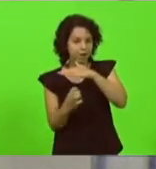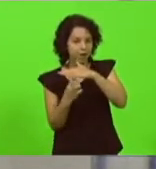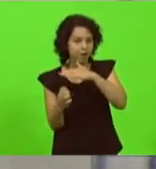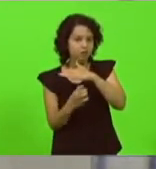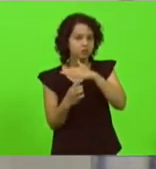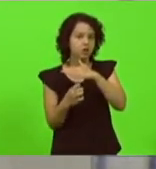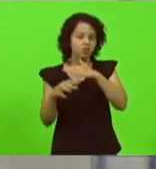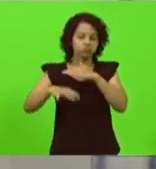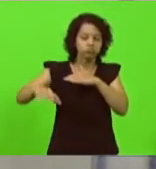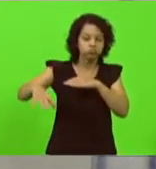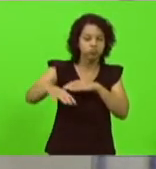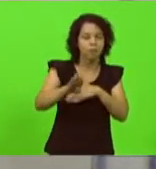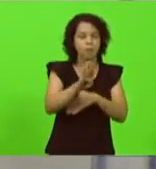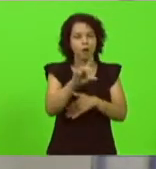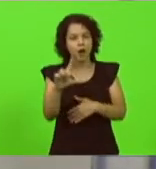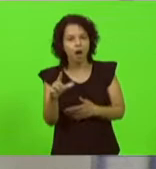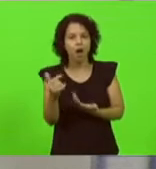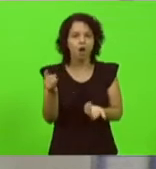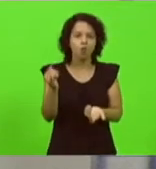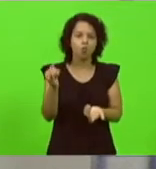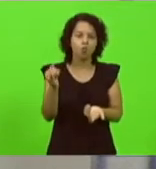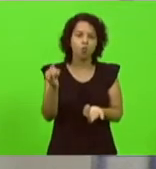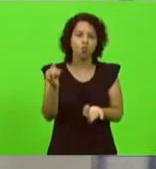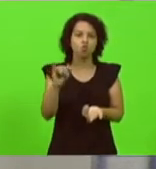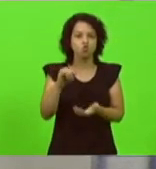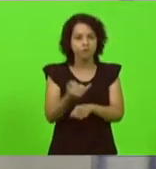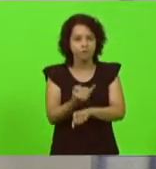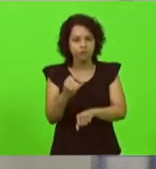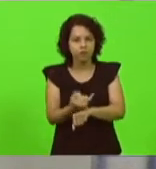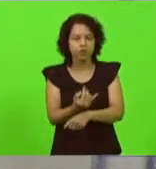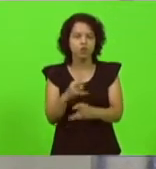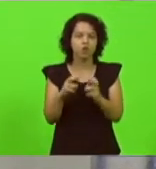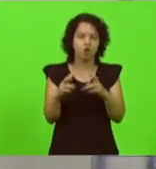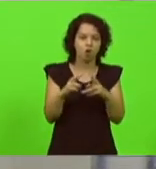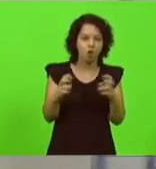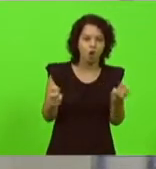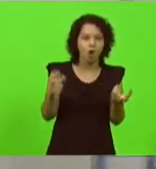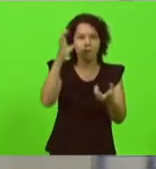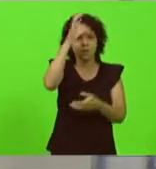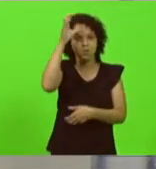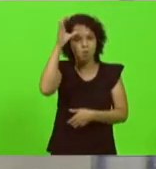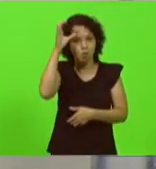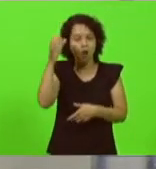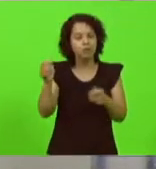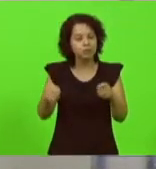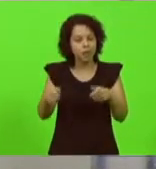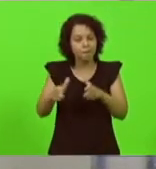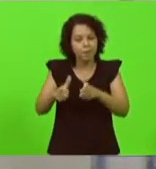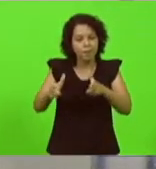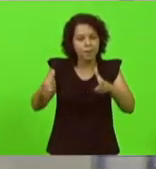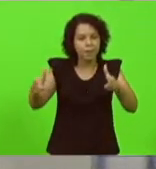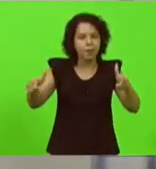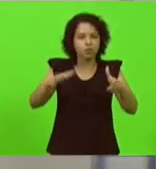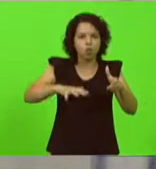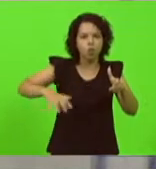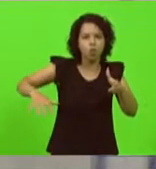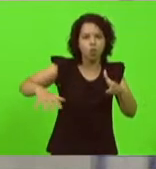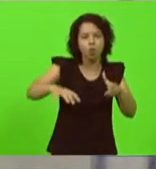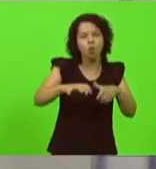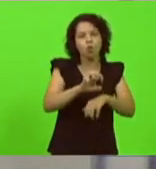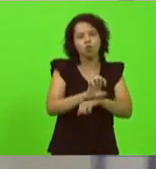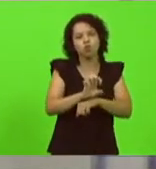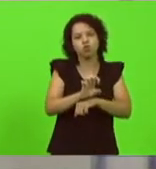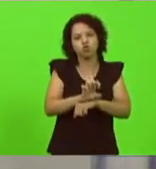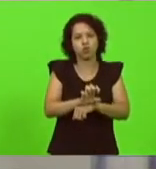Blumenau Joinville Florianópolis e Criciúma possam se expandir para todo o estado de Santa Catarina para que esse